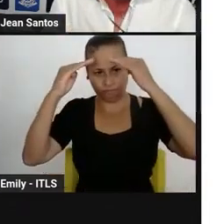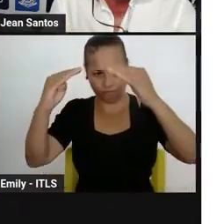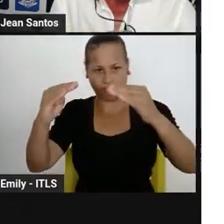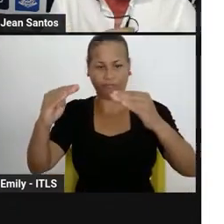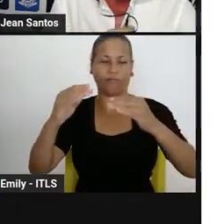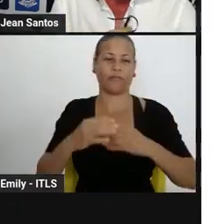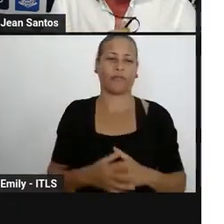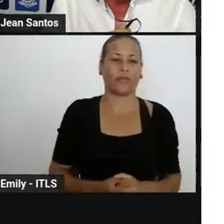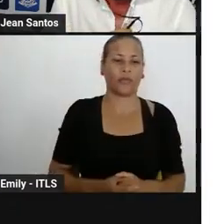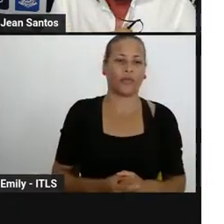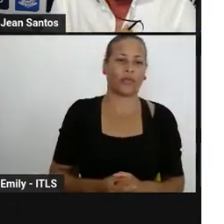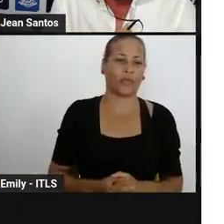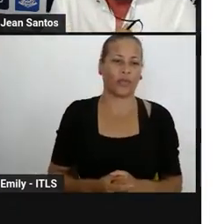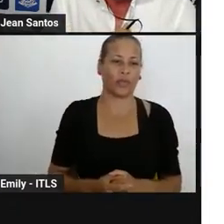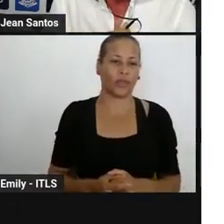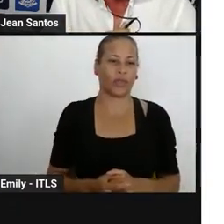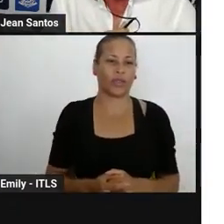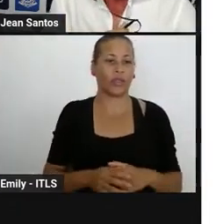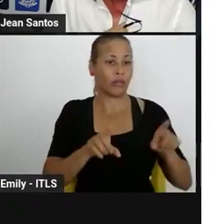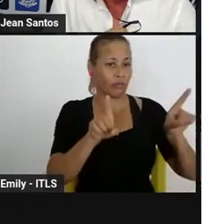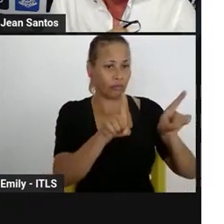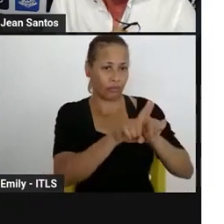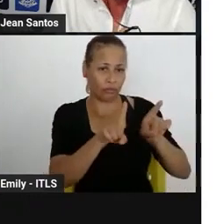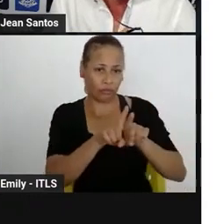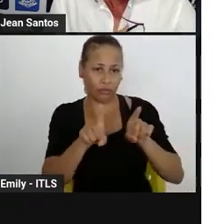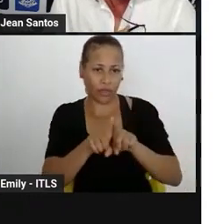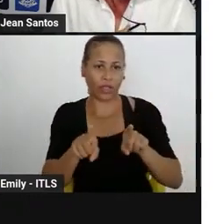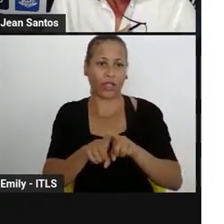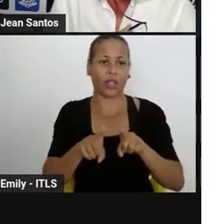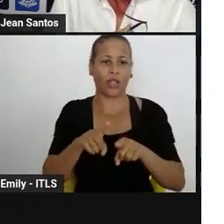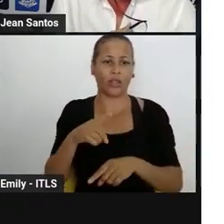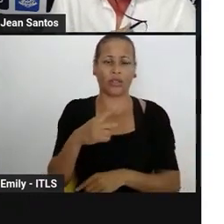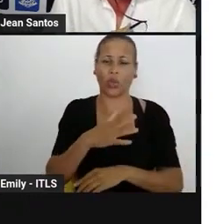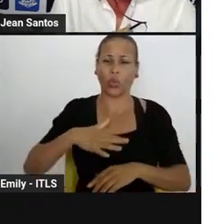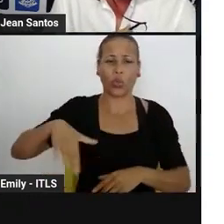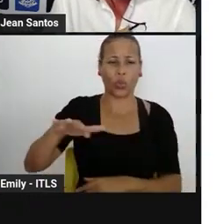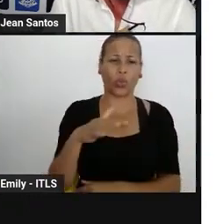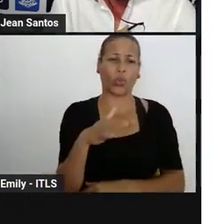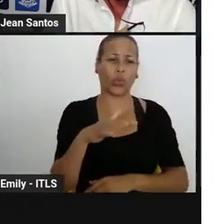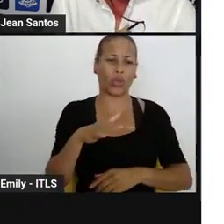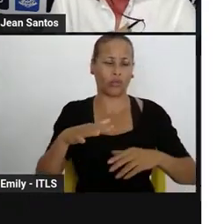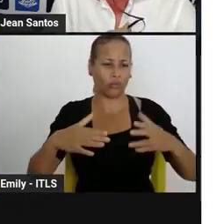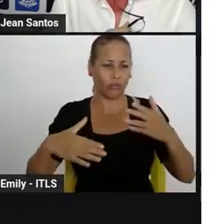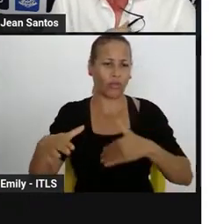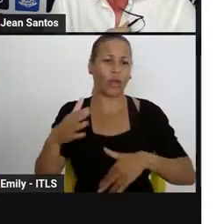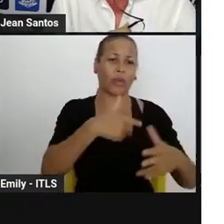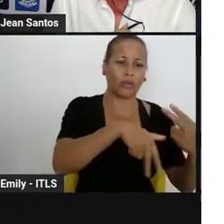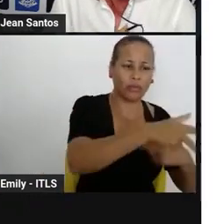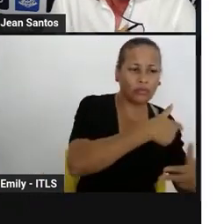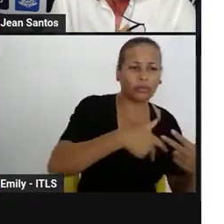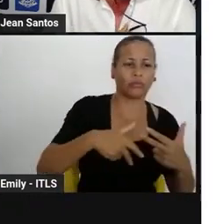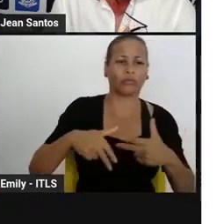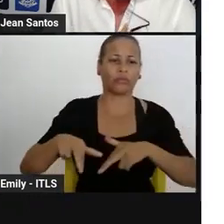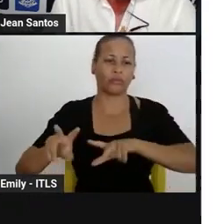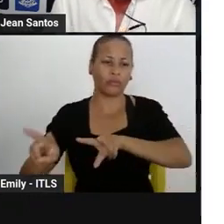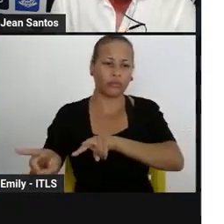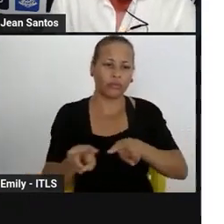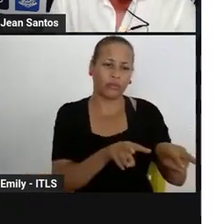cultura de paz e cidadania, influências culturais quilombolas, indígenas e africanas,